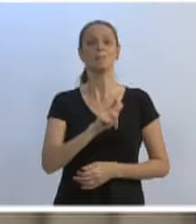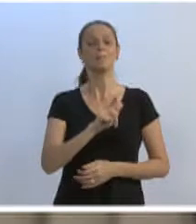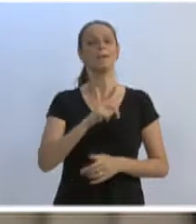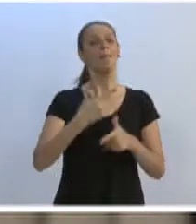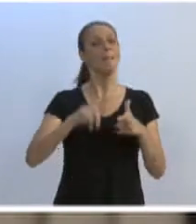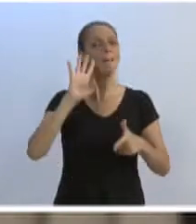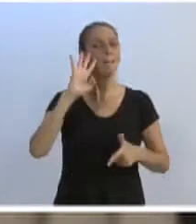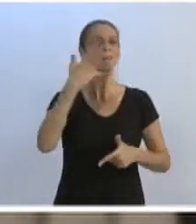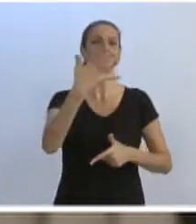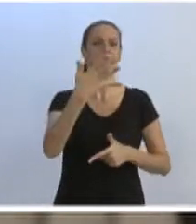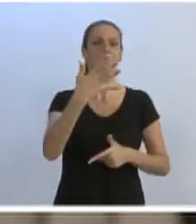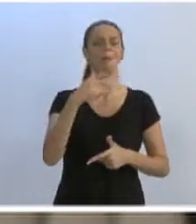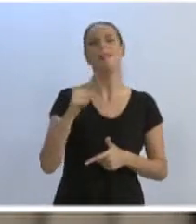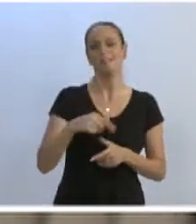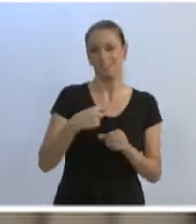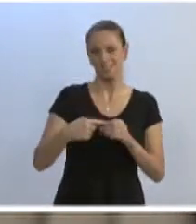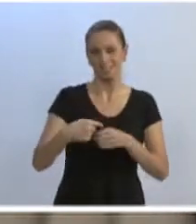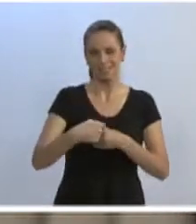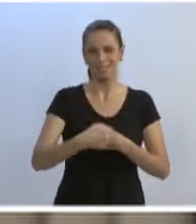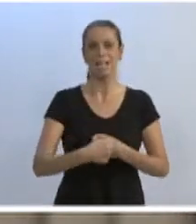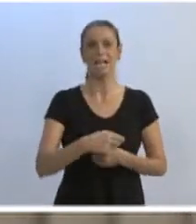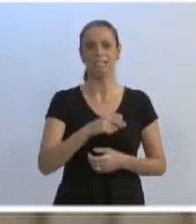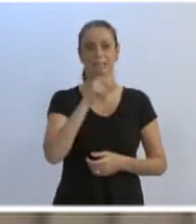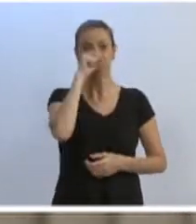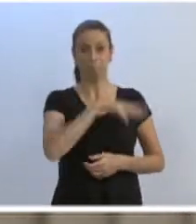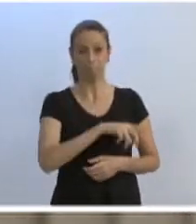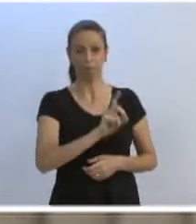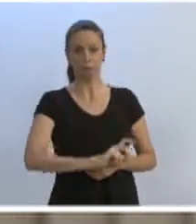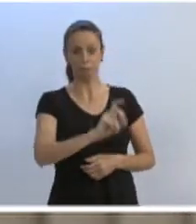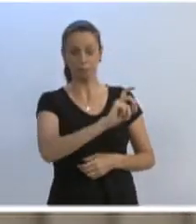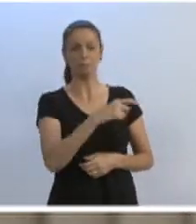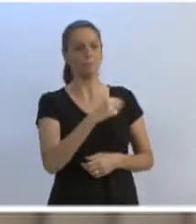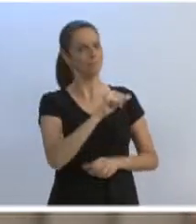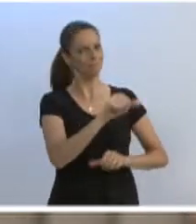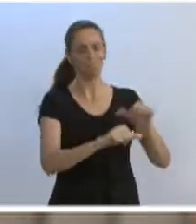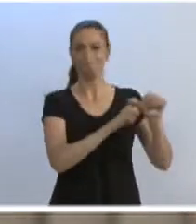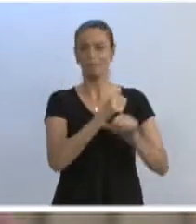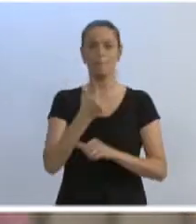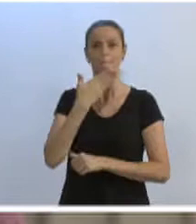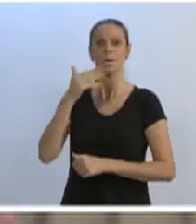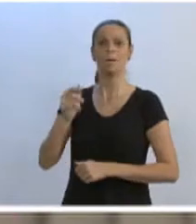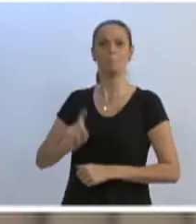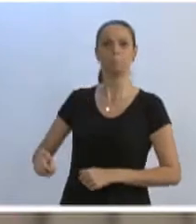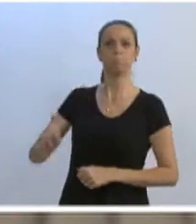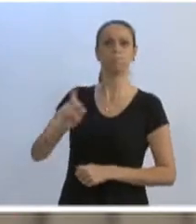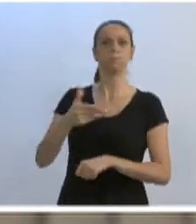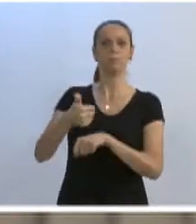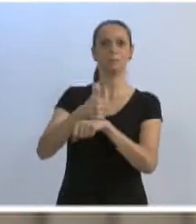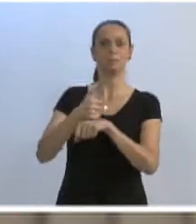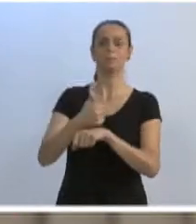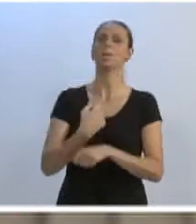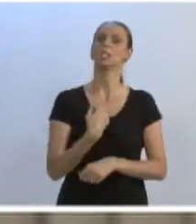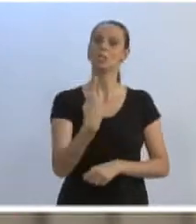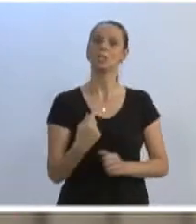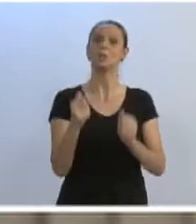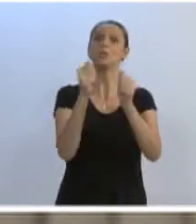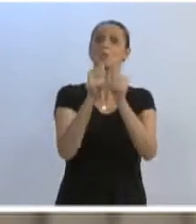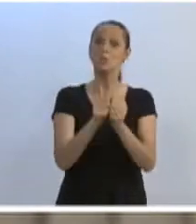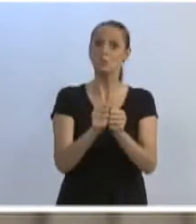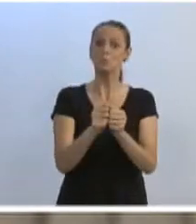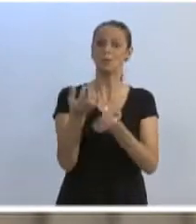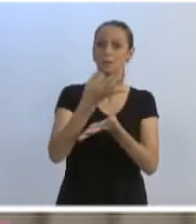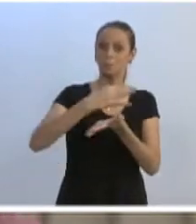resolvido em nossa cidade, o precisa ser melhorado. E, com certeza, eu tive o maior prazer de subscrever junto com a Vossa Excelência